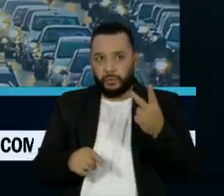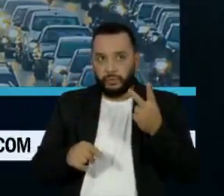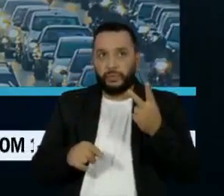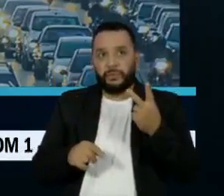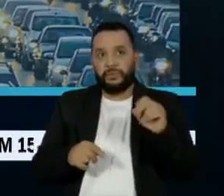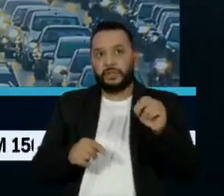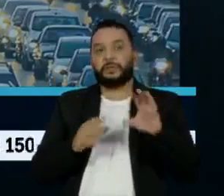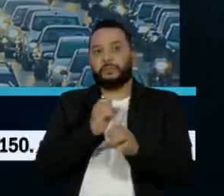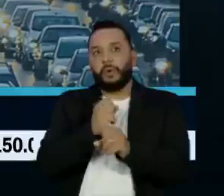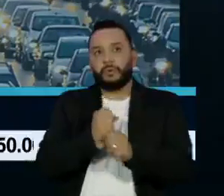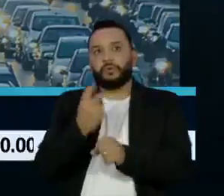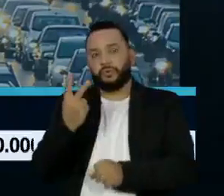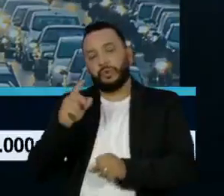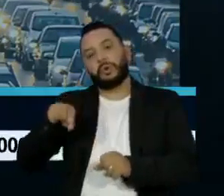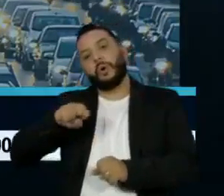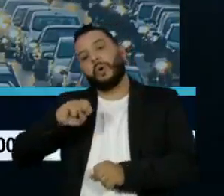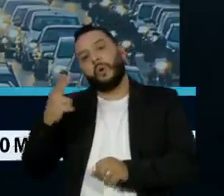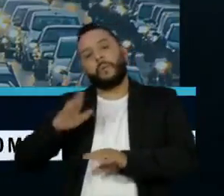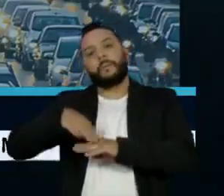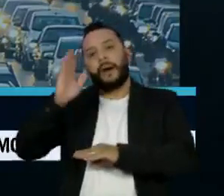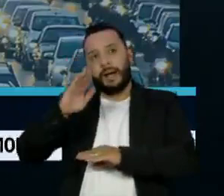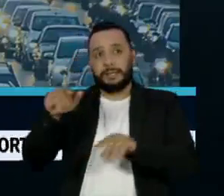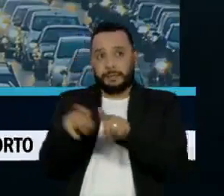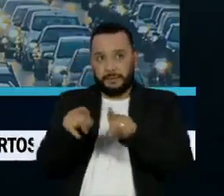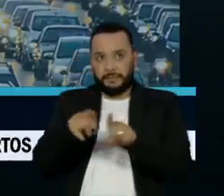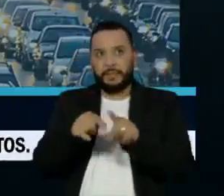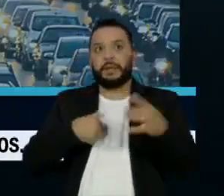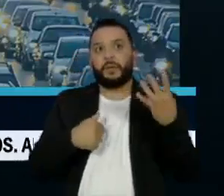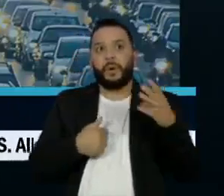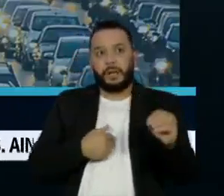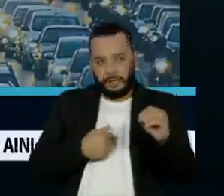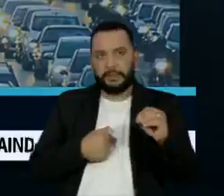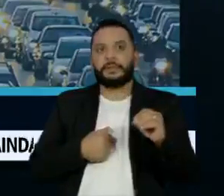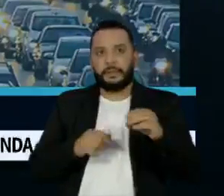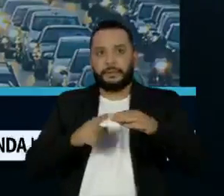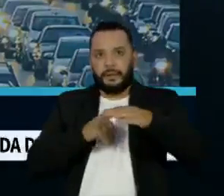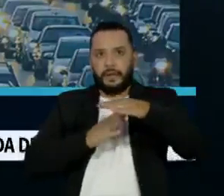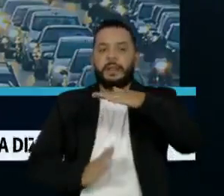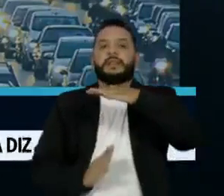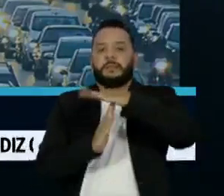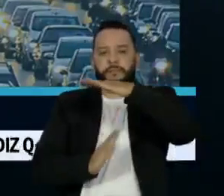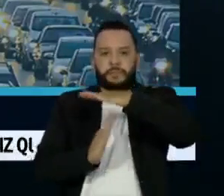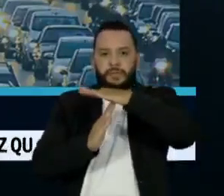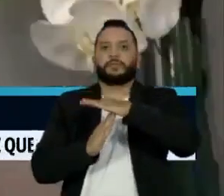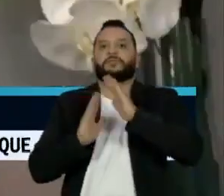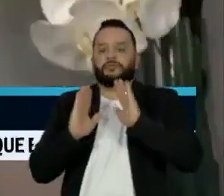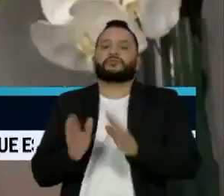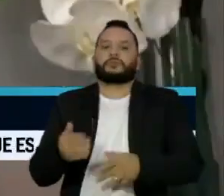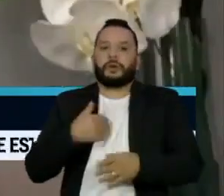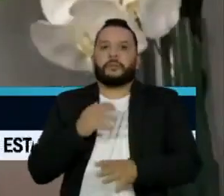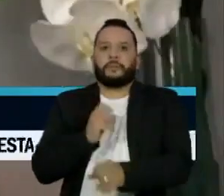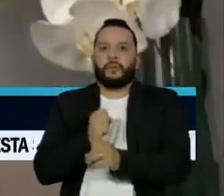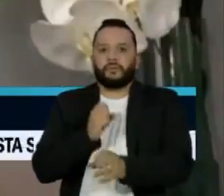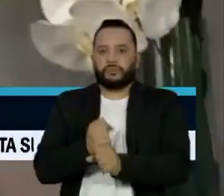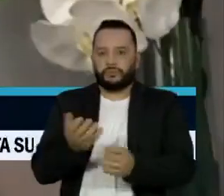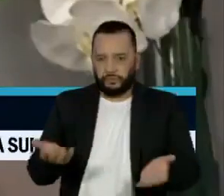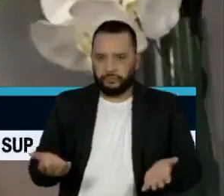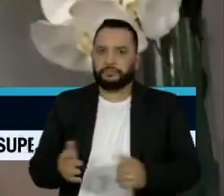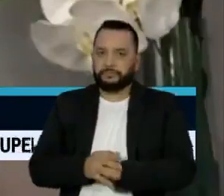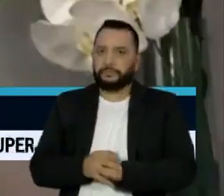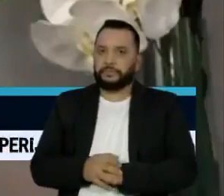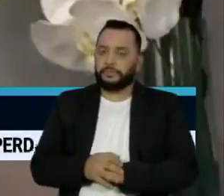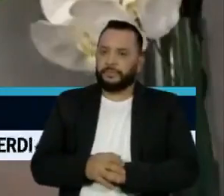desse tipo. Motoristas profissionais terão teto de 40 pontos independente das infrações cometidas. Essa mudança